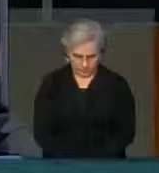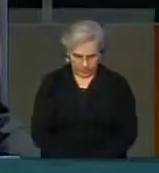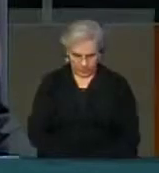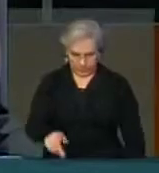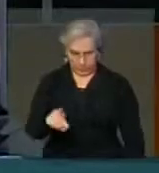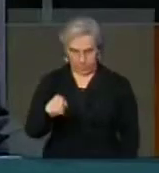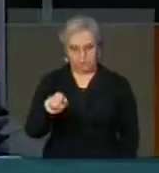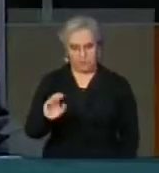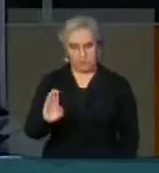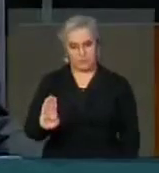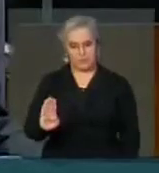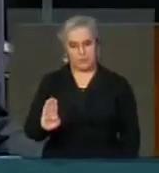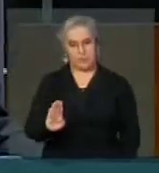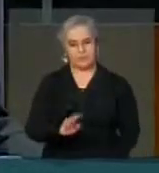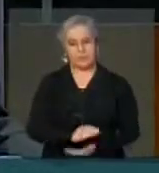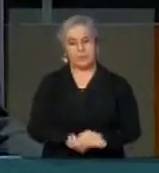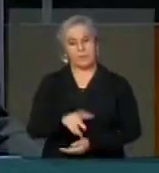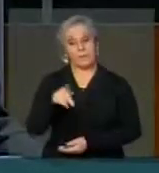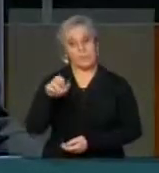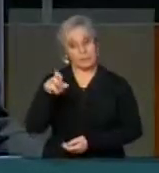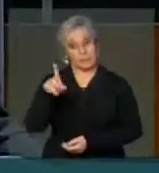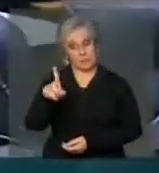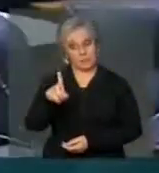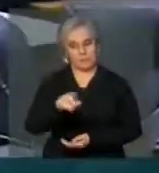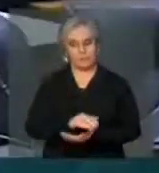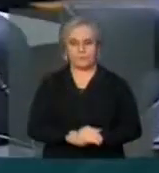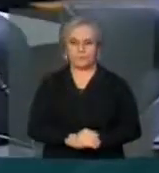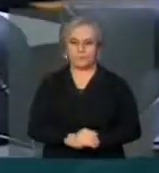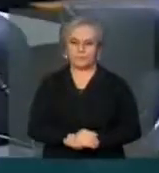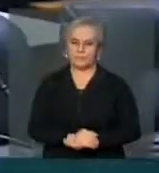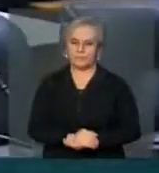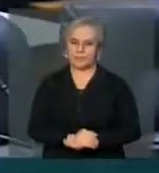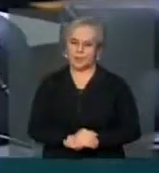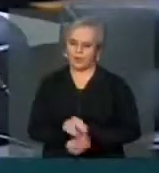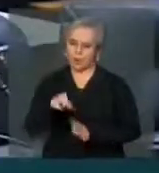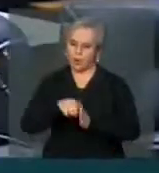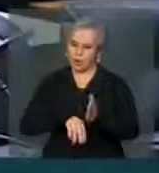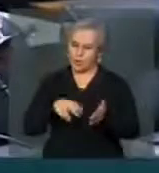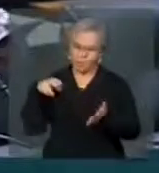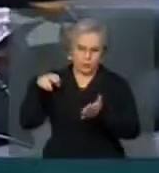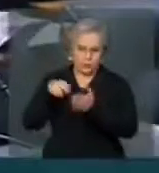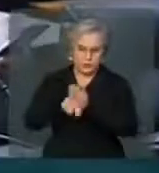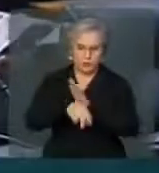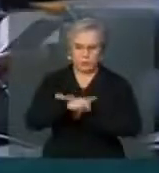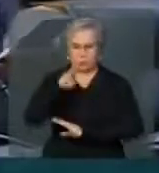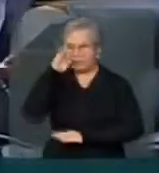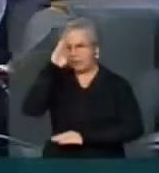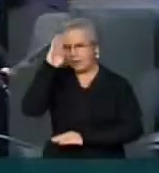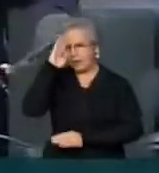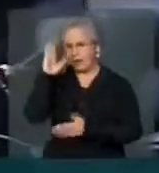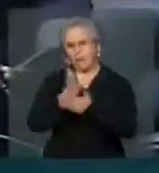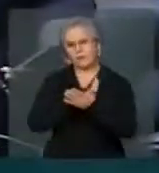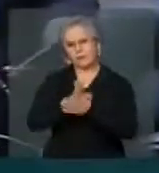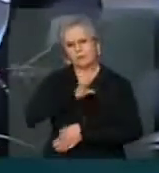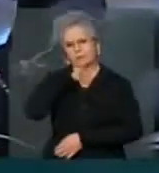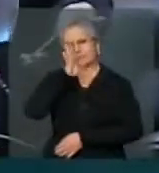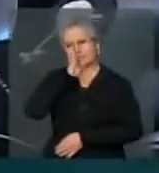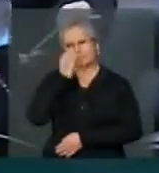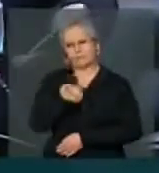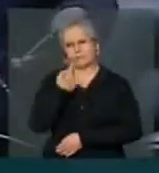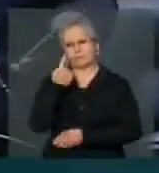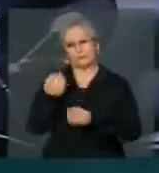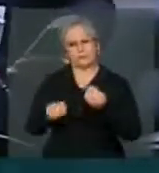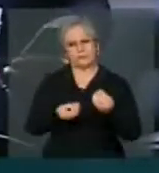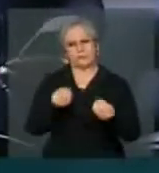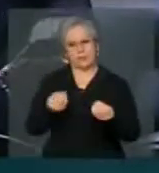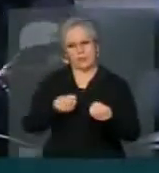PSB Senhor presidente, código disciplinar para os militares às vezes chega ao exagero de impor